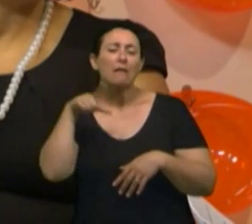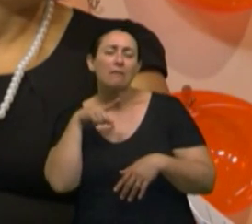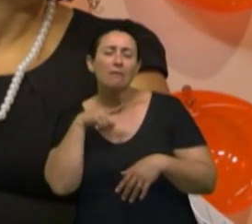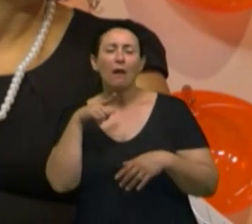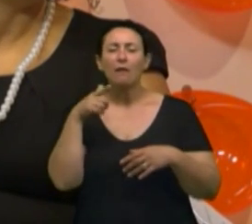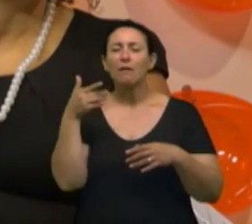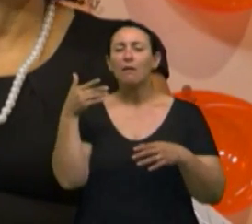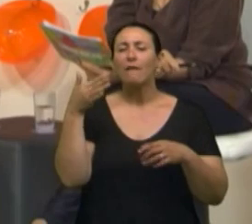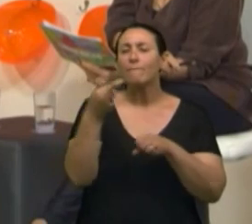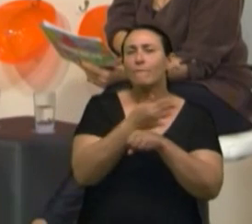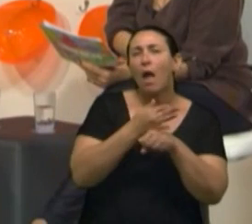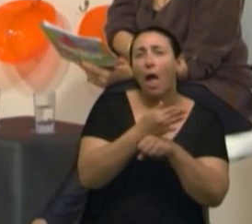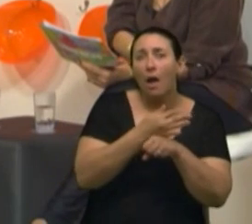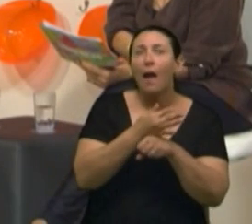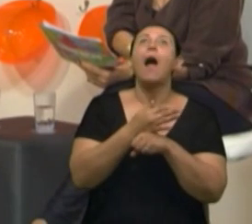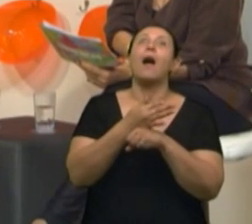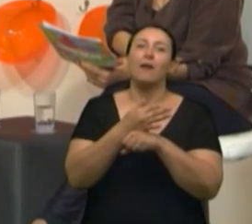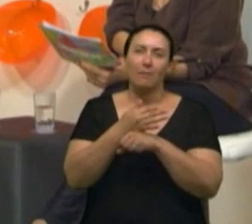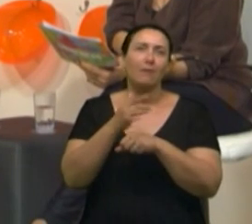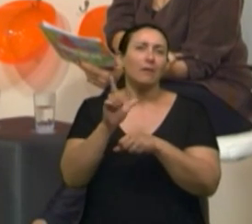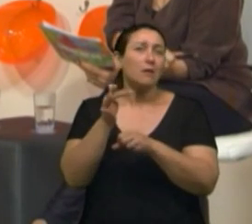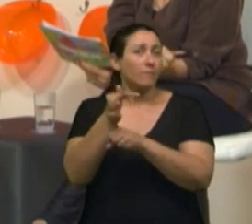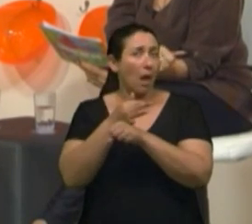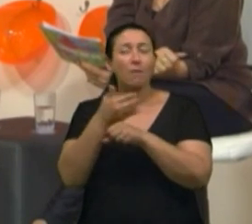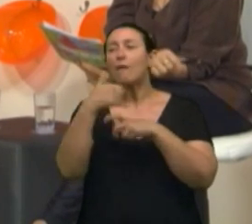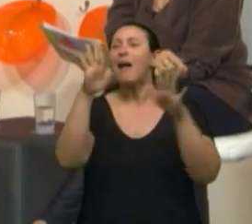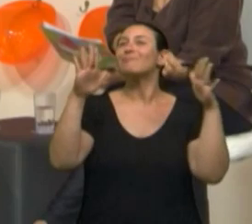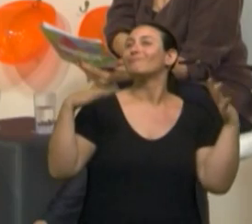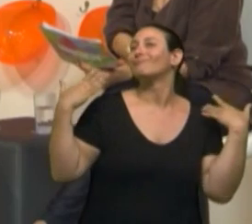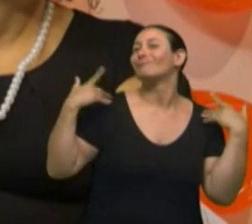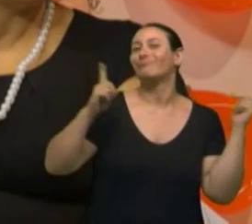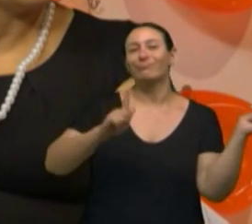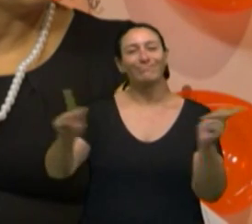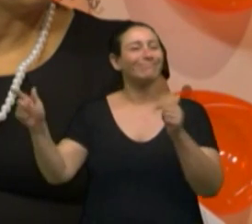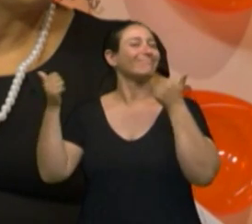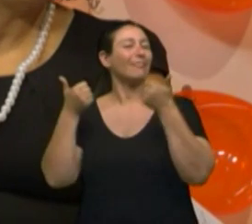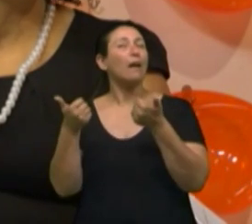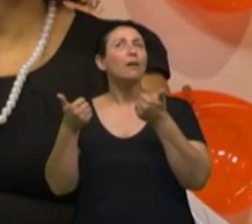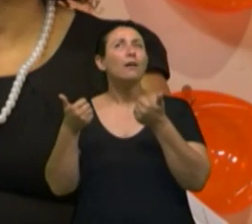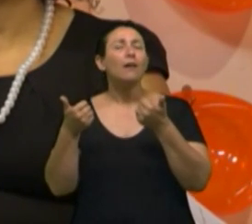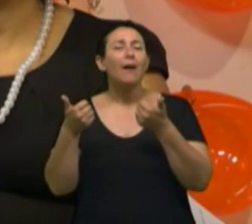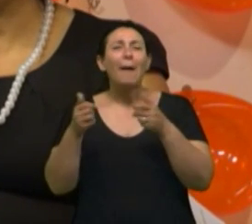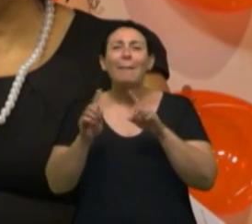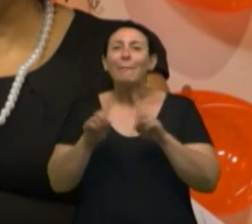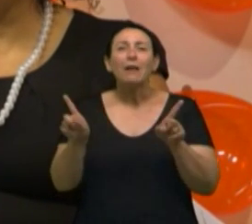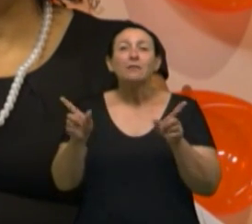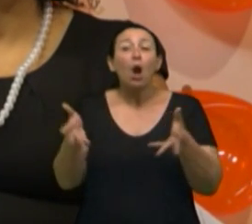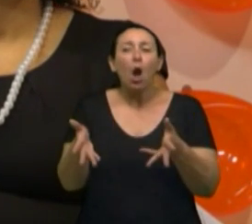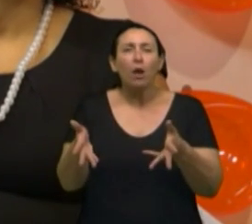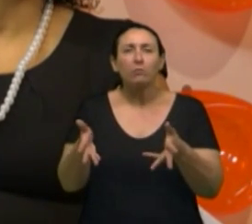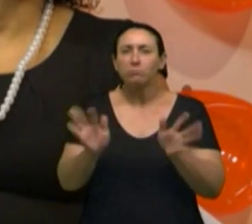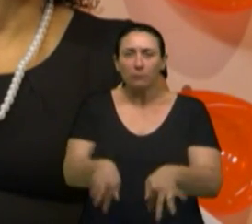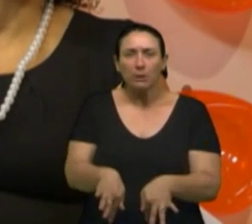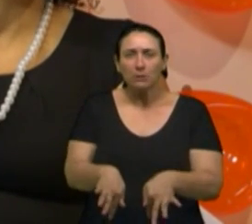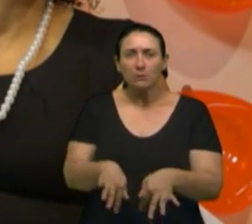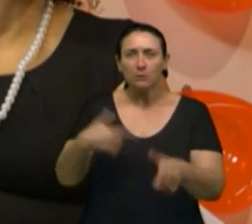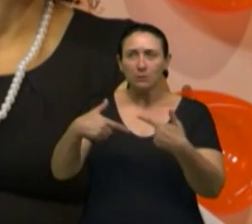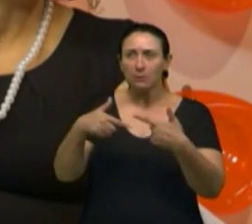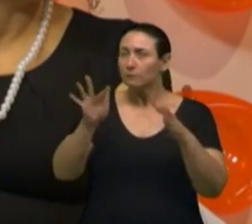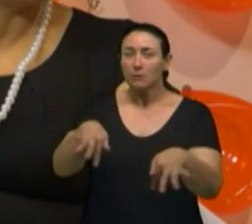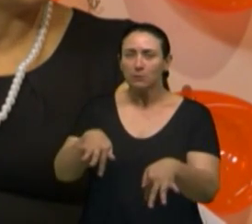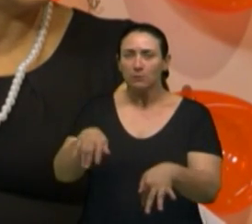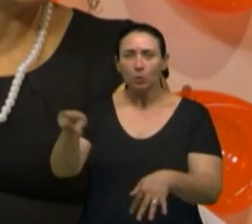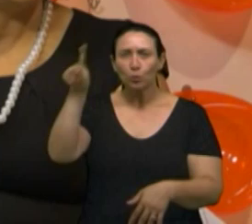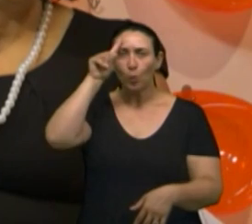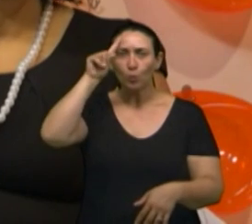vem nas férias, né? Que as férias, ela tem início, meio e fim, né? Claro. Aí ele vai ficar todos os dias dentro de casa. Então, aparecem